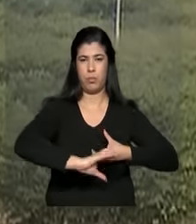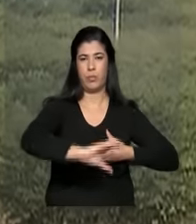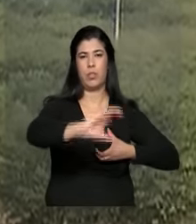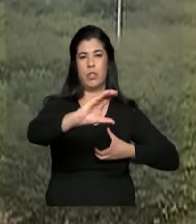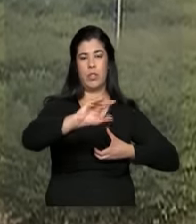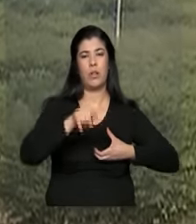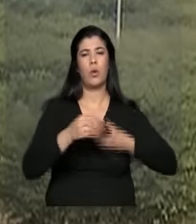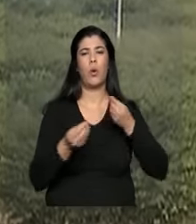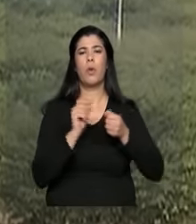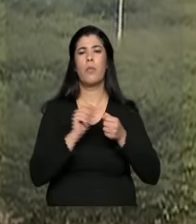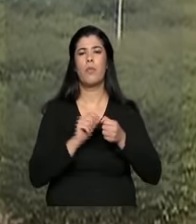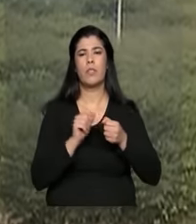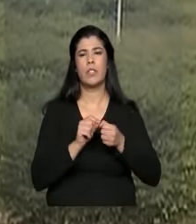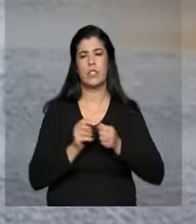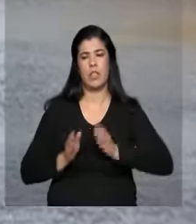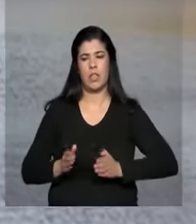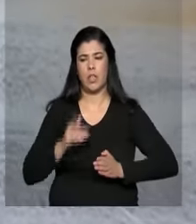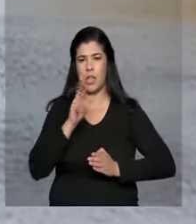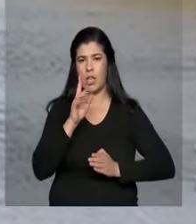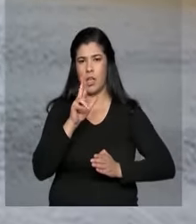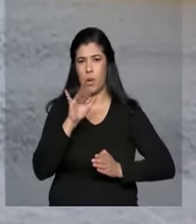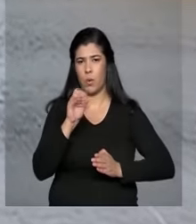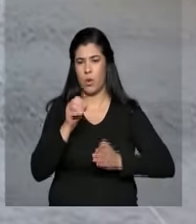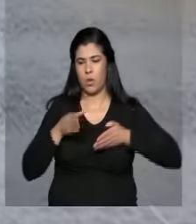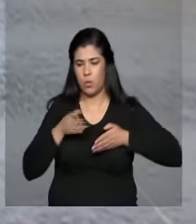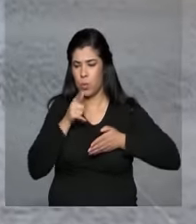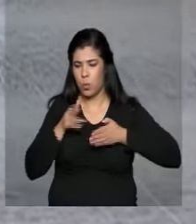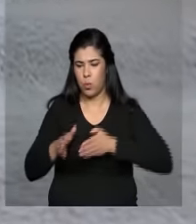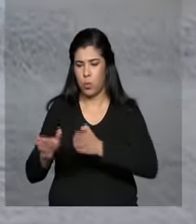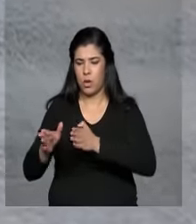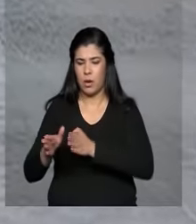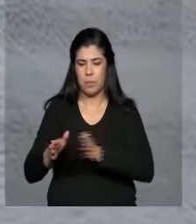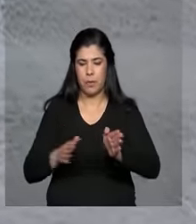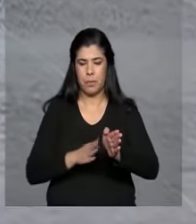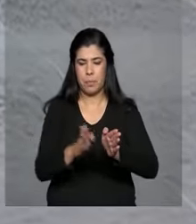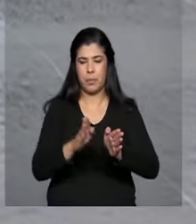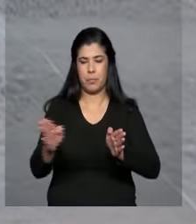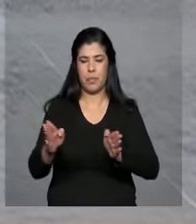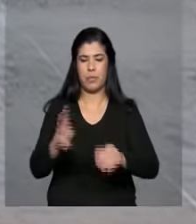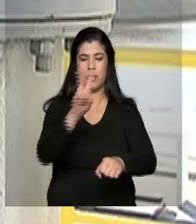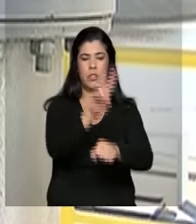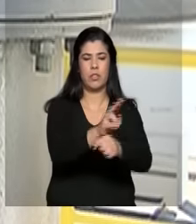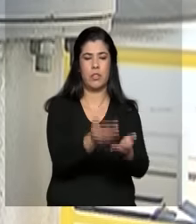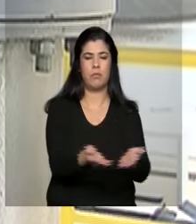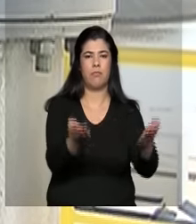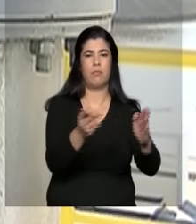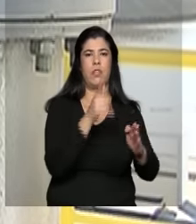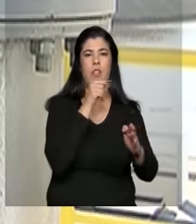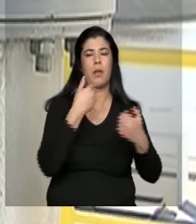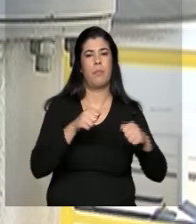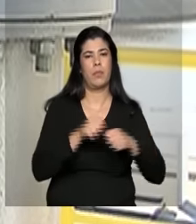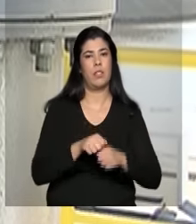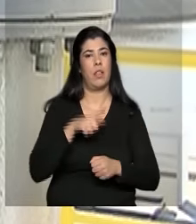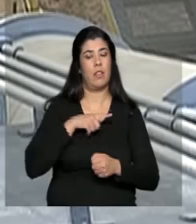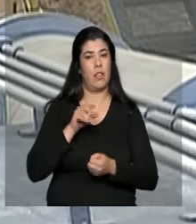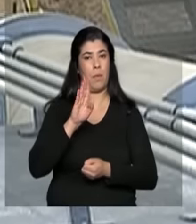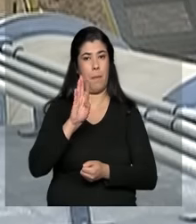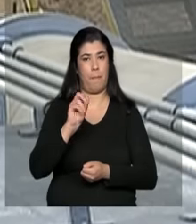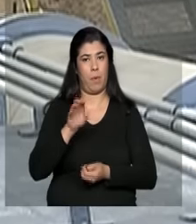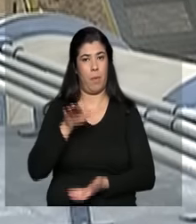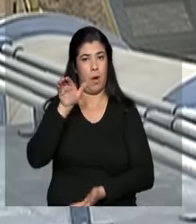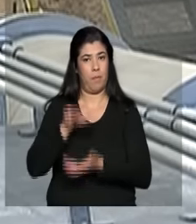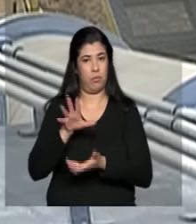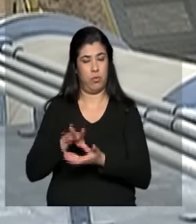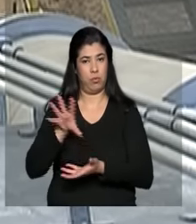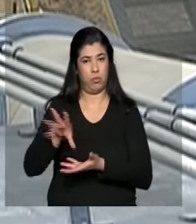essa água ser retirada do leito do rio, correr pelos canais e chegar aos reservatórios, precisa ser bombeada. Estão